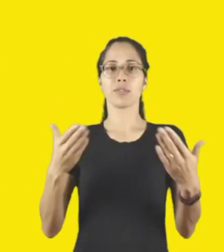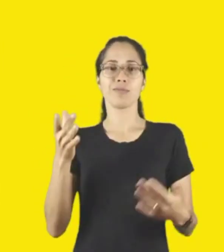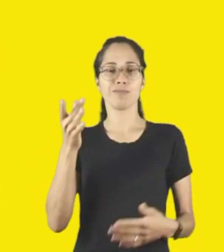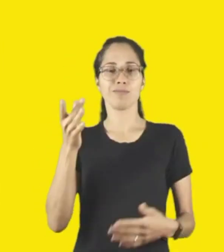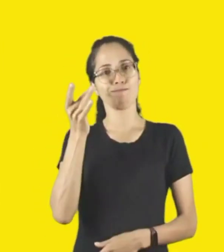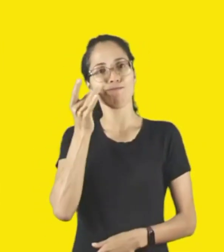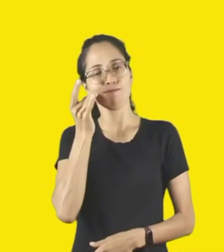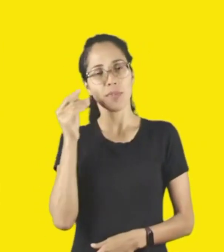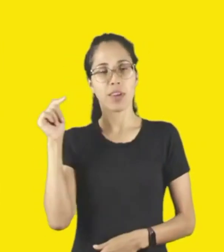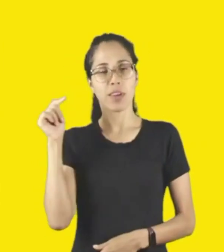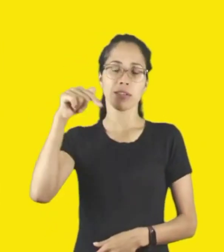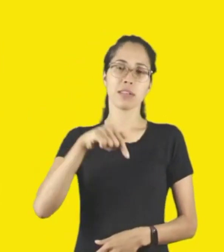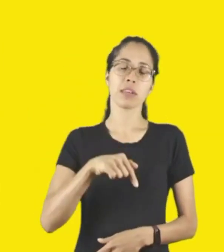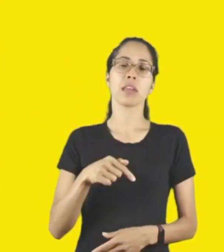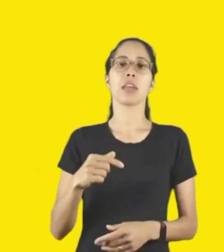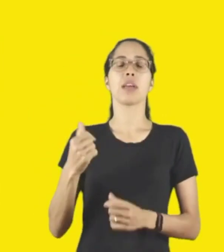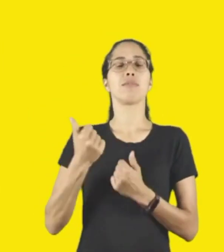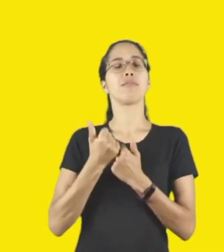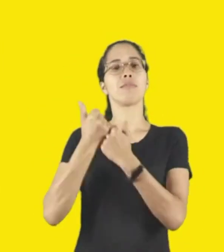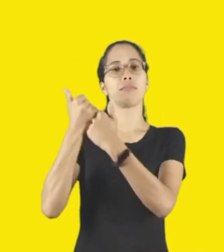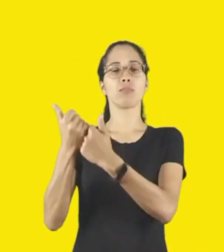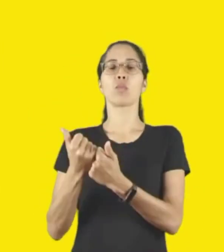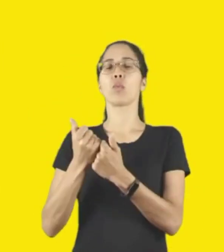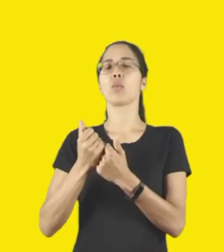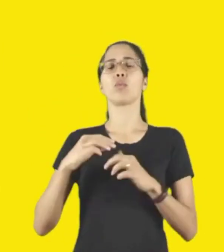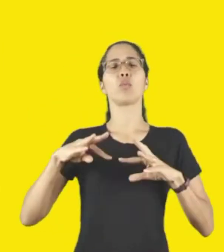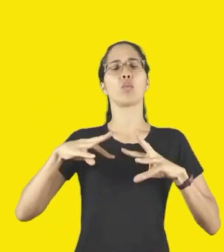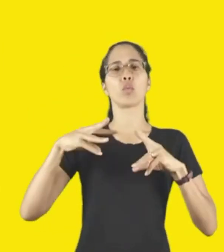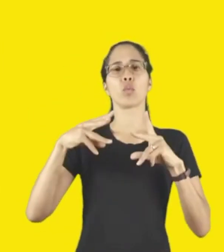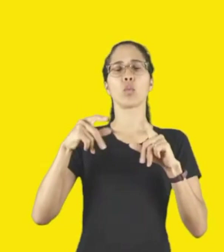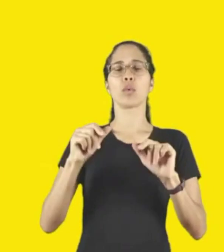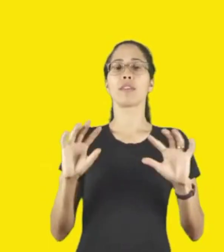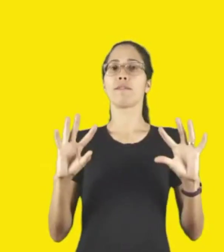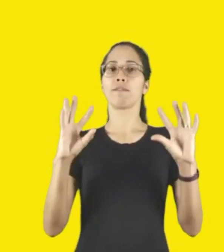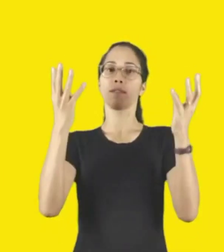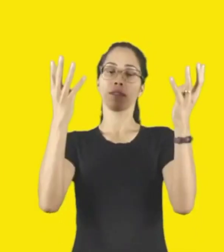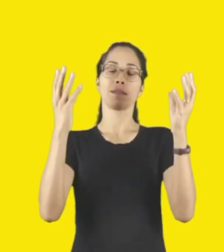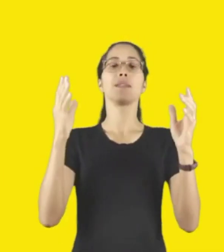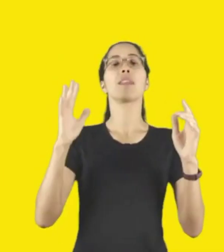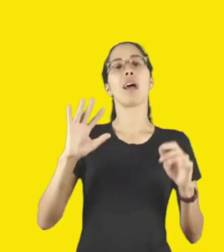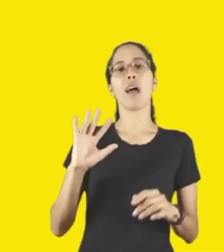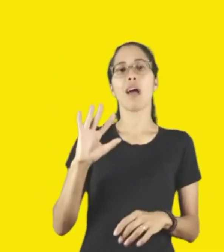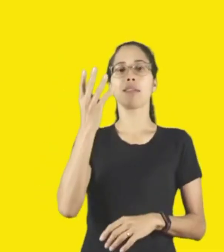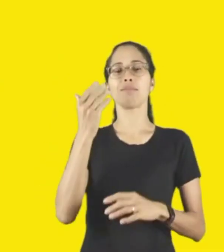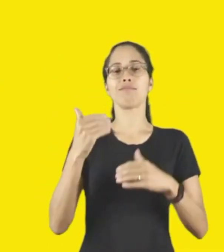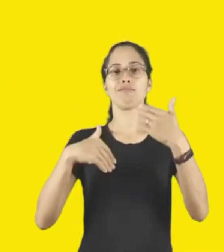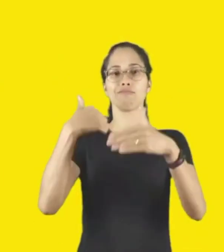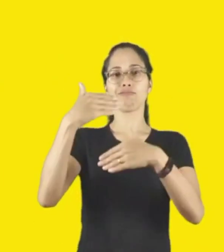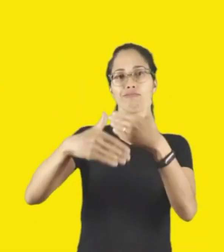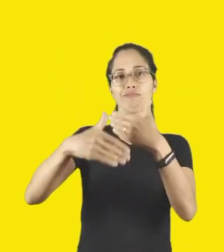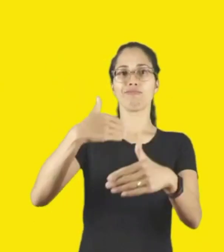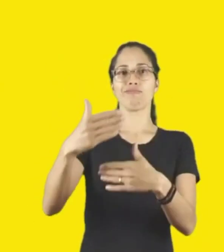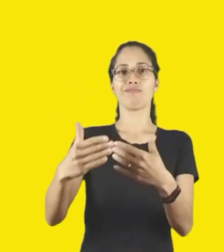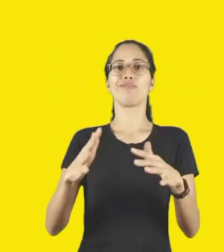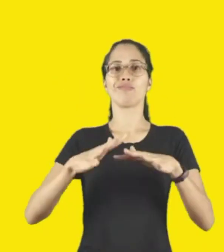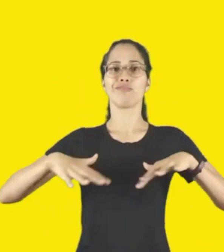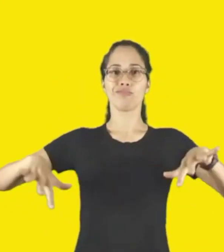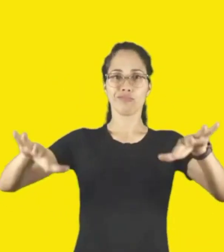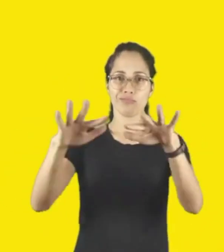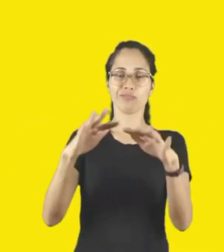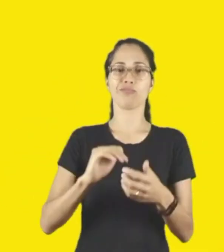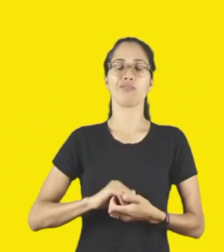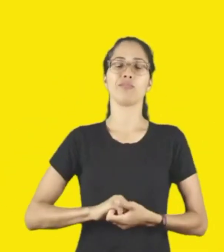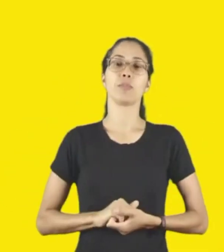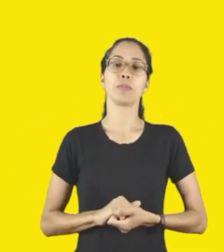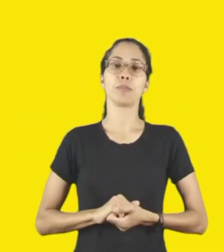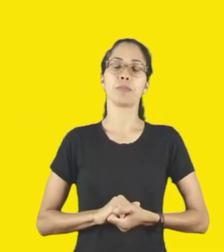todo o apoio a todos esses eventos que perpassam todo o nosso interior e a Baixada. Bom,